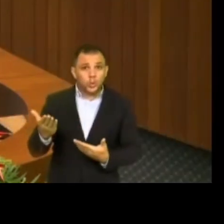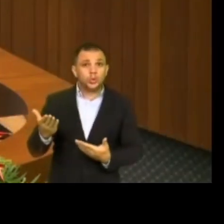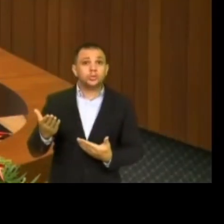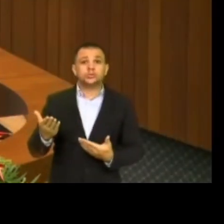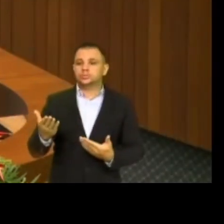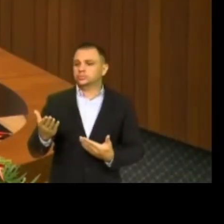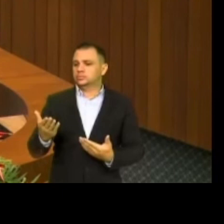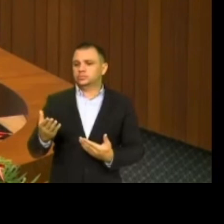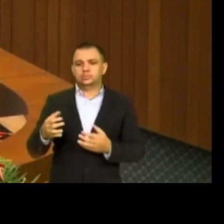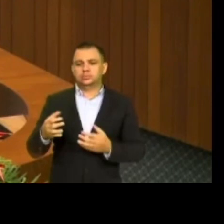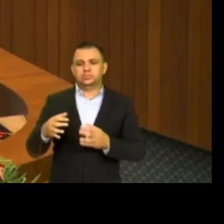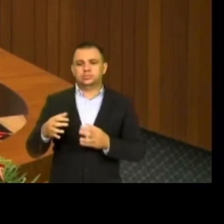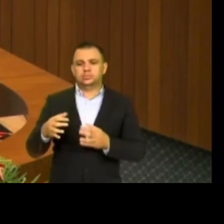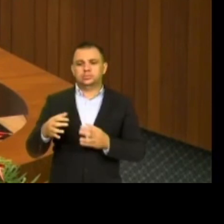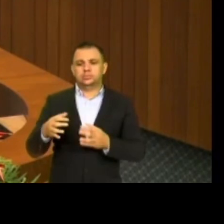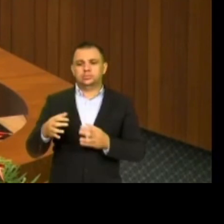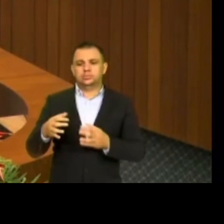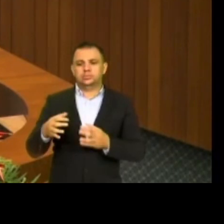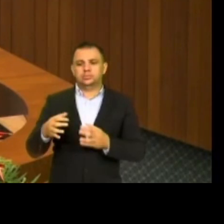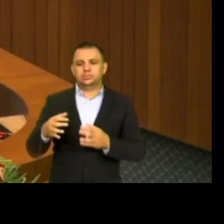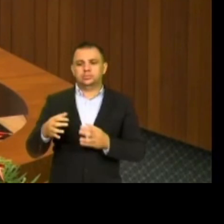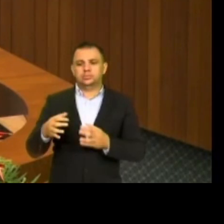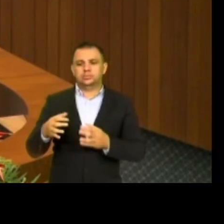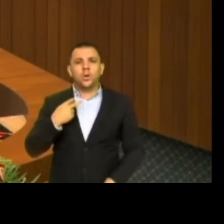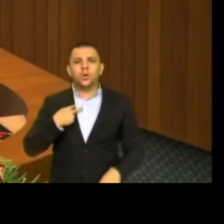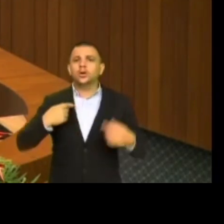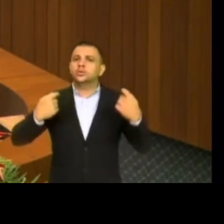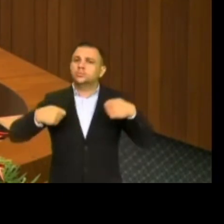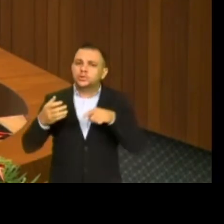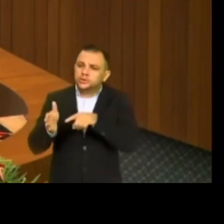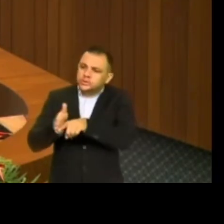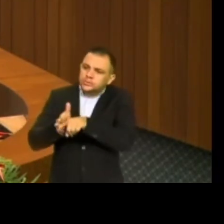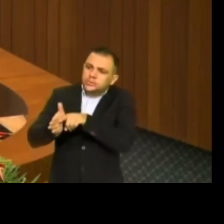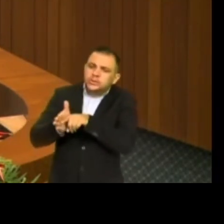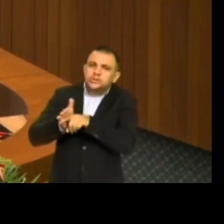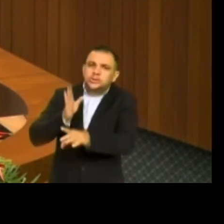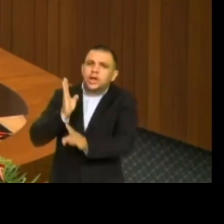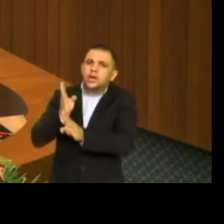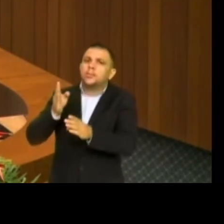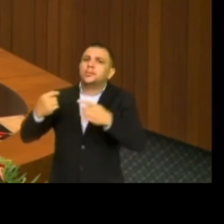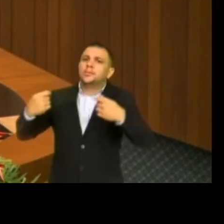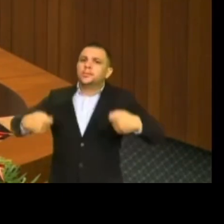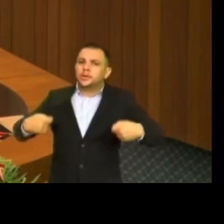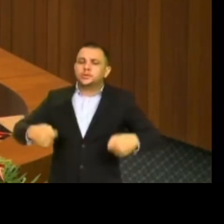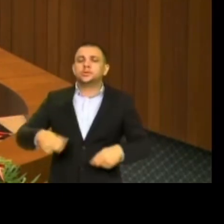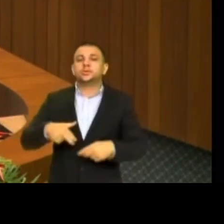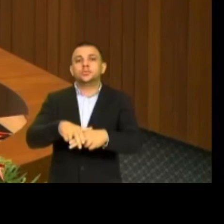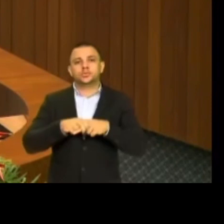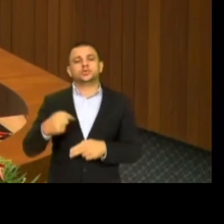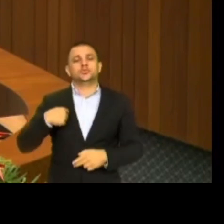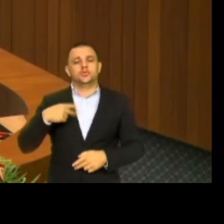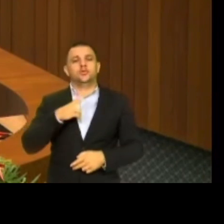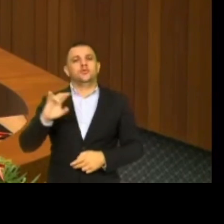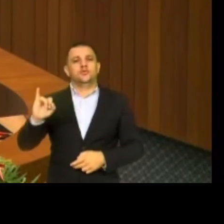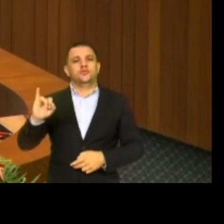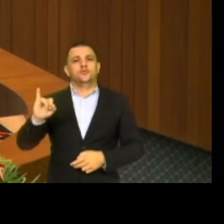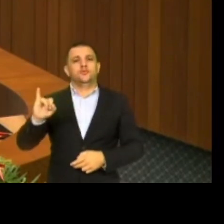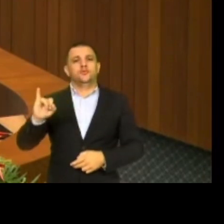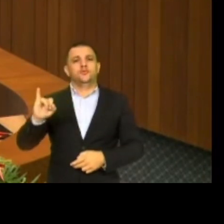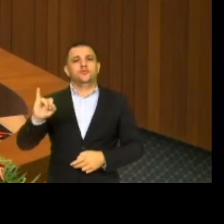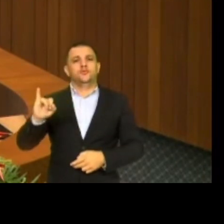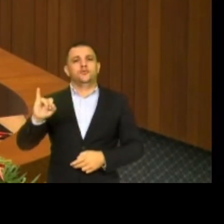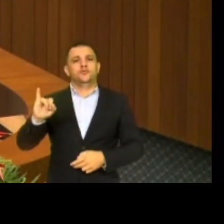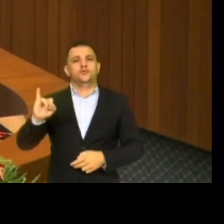impune. Nós temos que levantar essa causa. Então, vamos trazer mais informações nas próximas